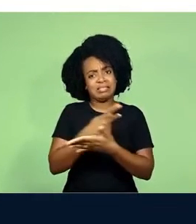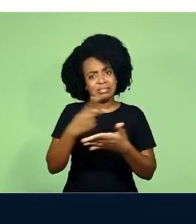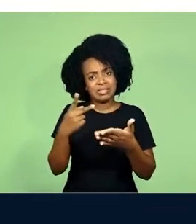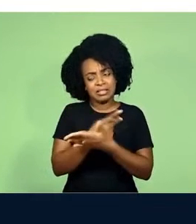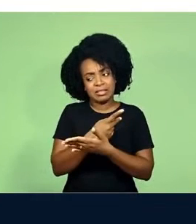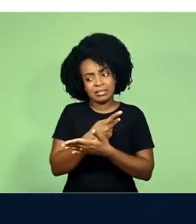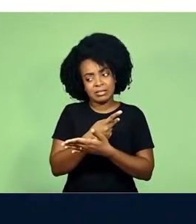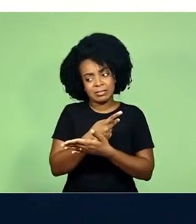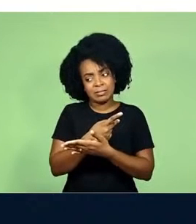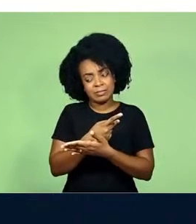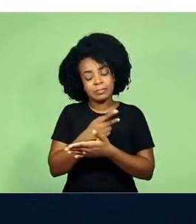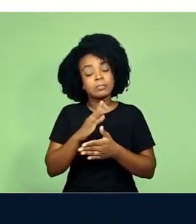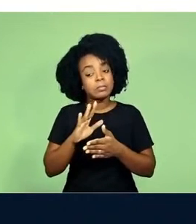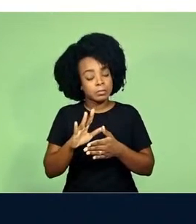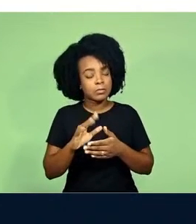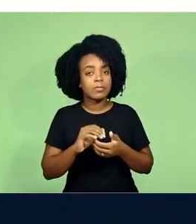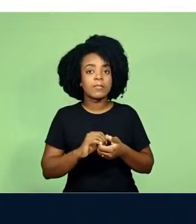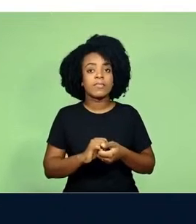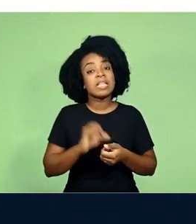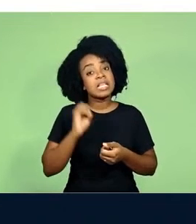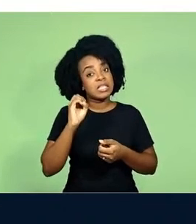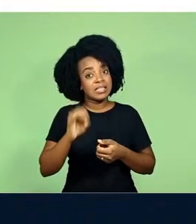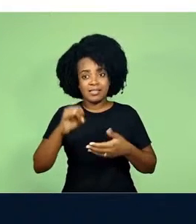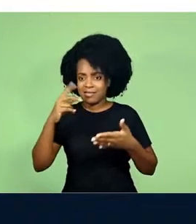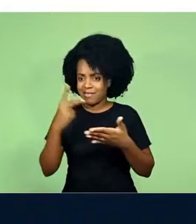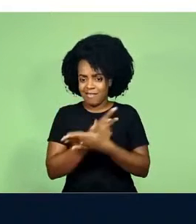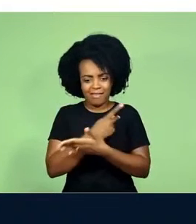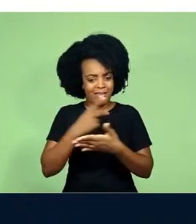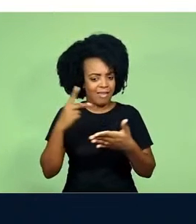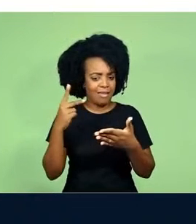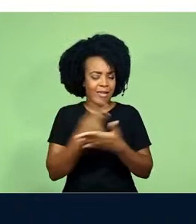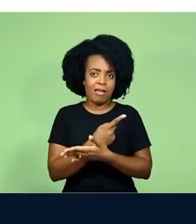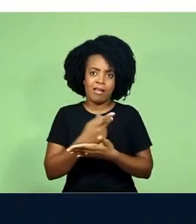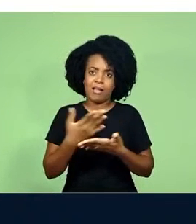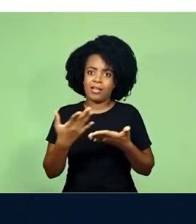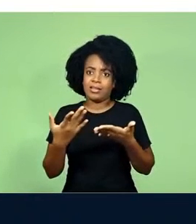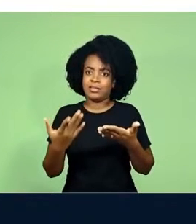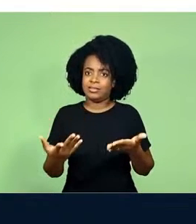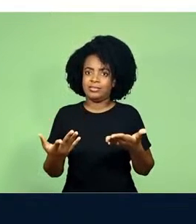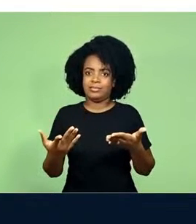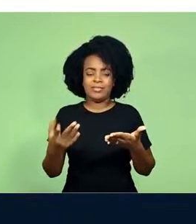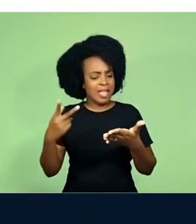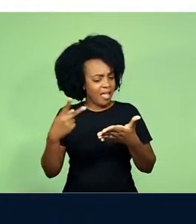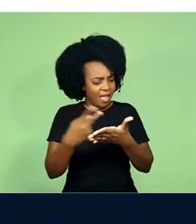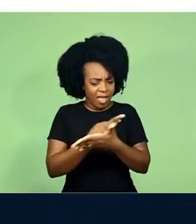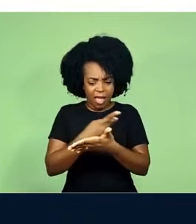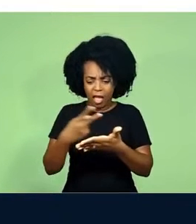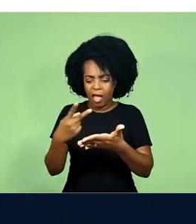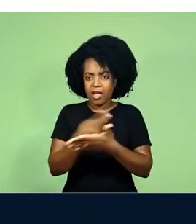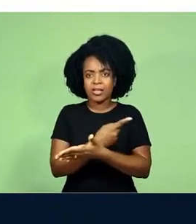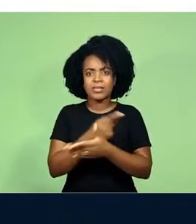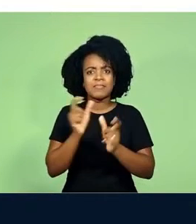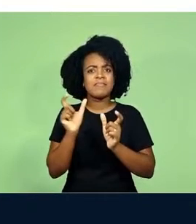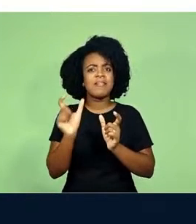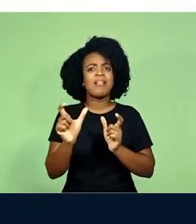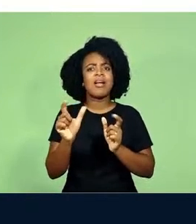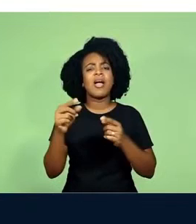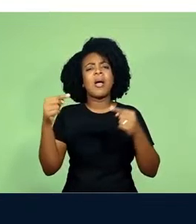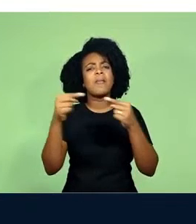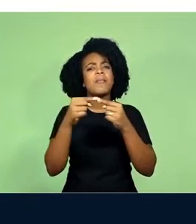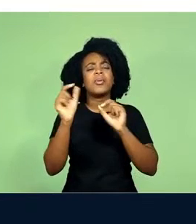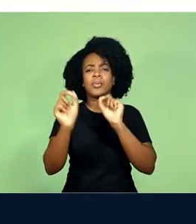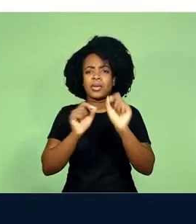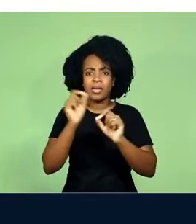E convenhamos que um erro é um dos elementos que o nosso vocabulário, inclusive,